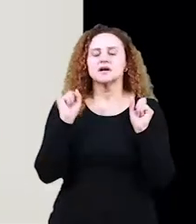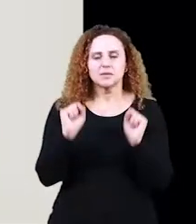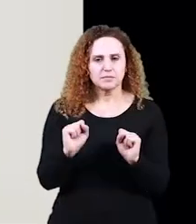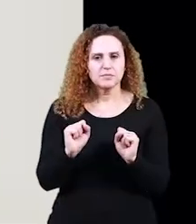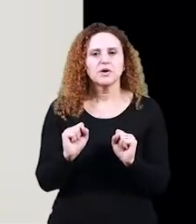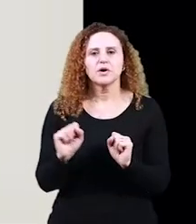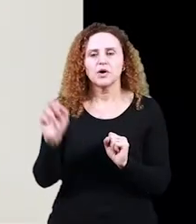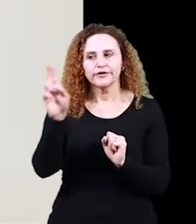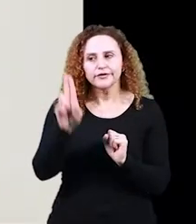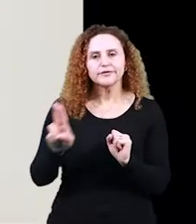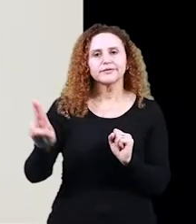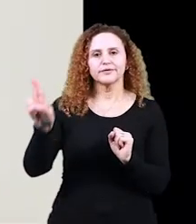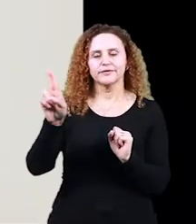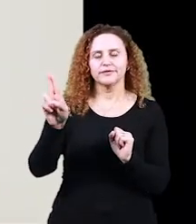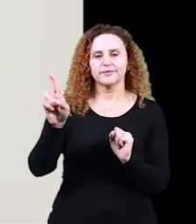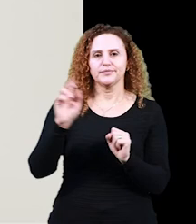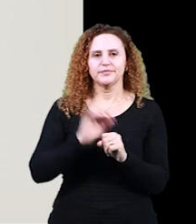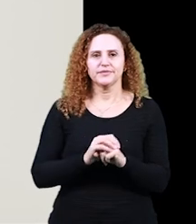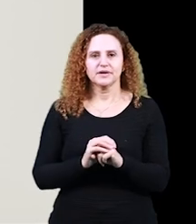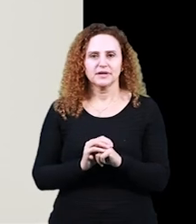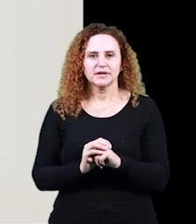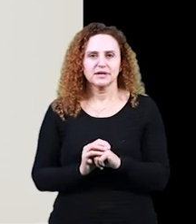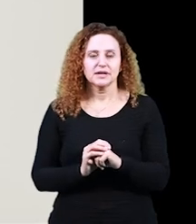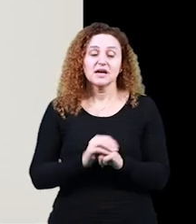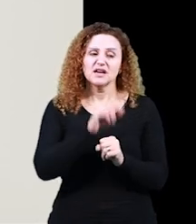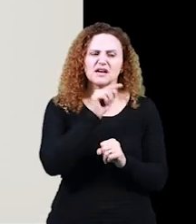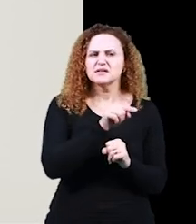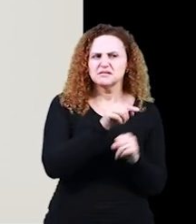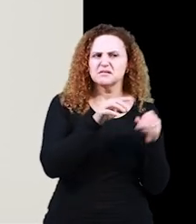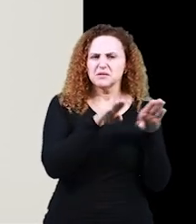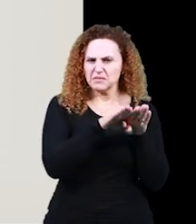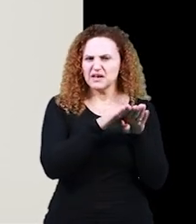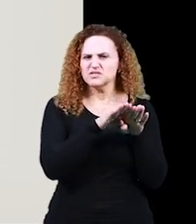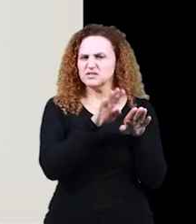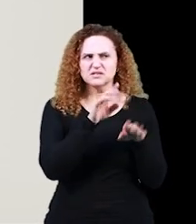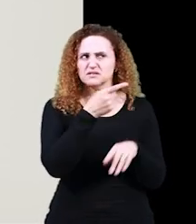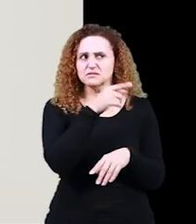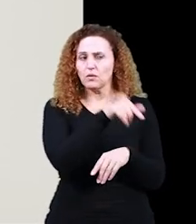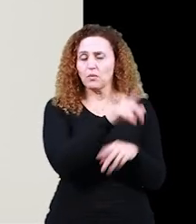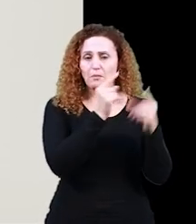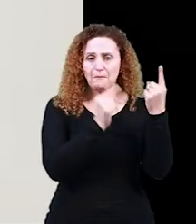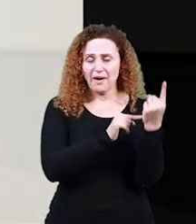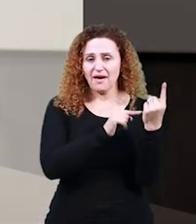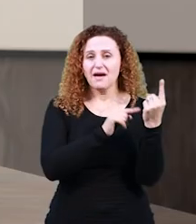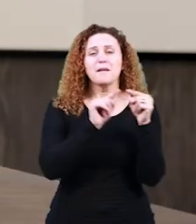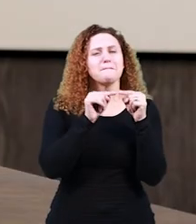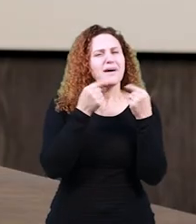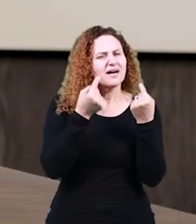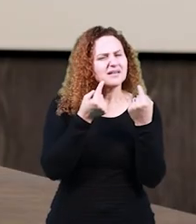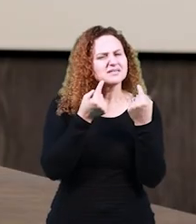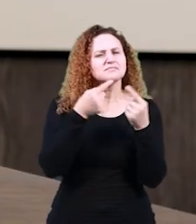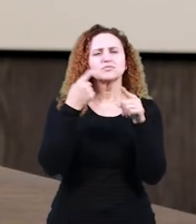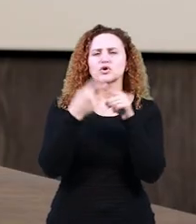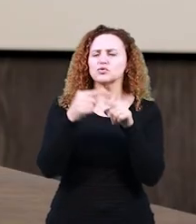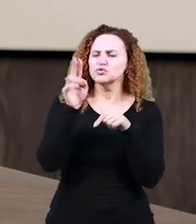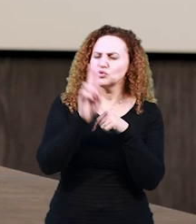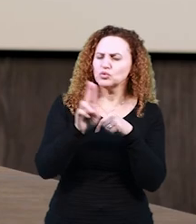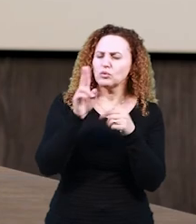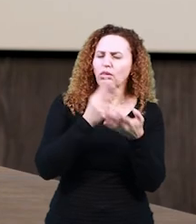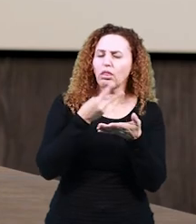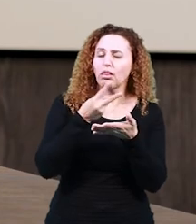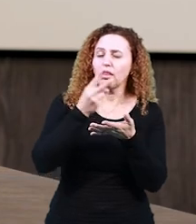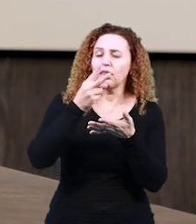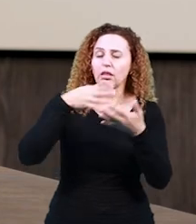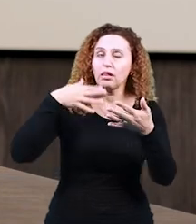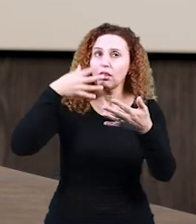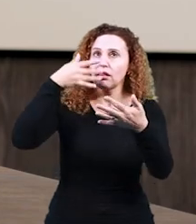considerada não padrão pode vir a ser considerada padrão ao longo dos tempos. Por que acontece esse movimento